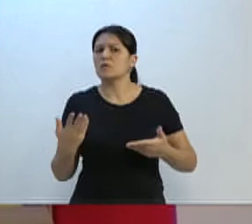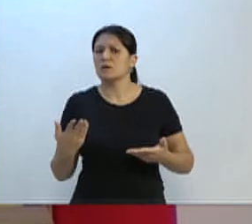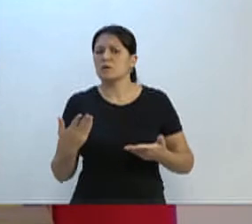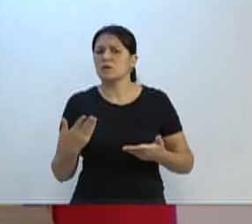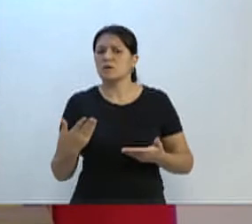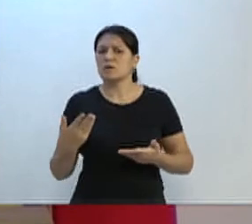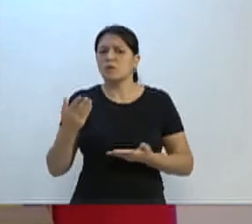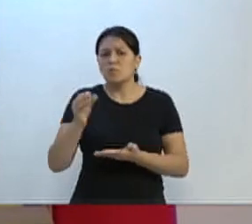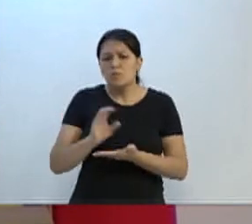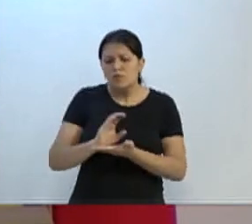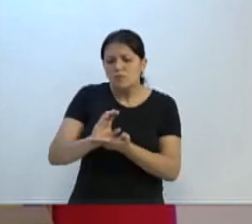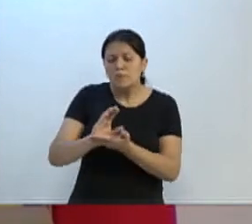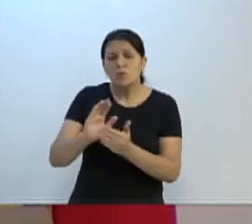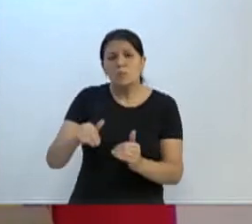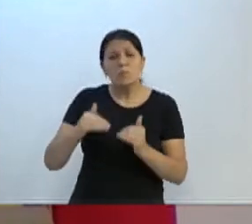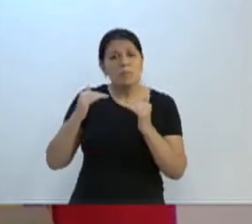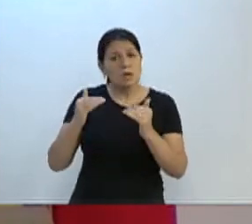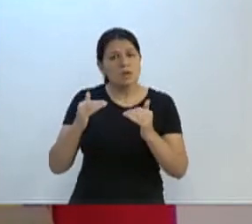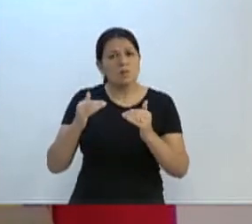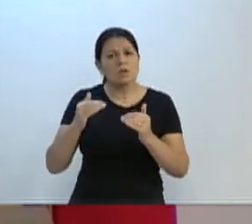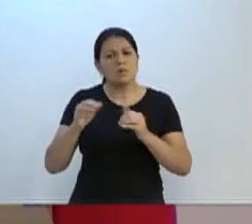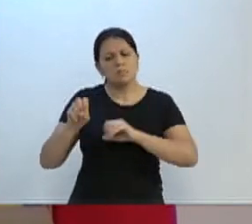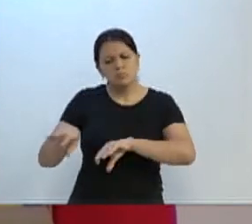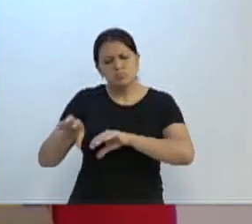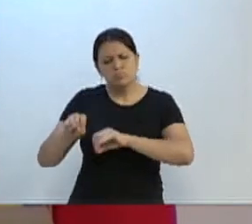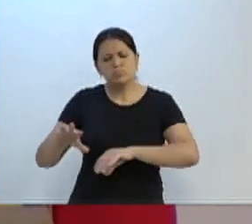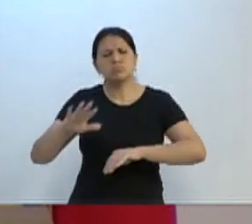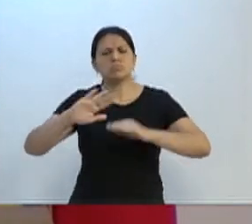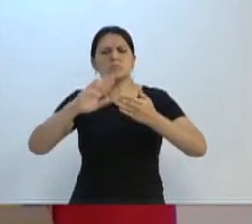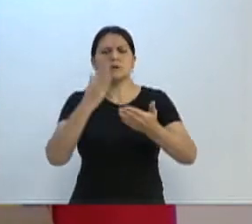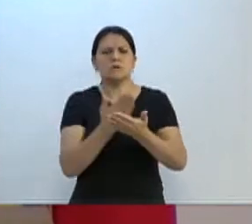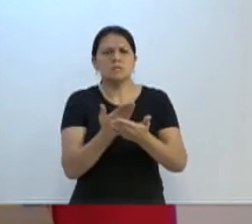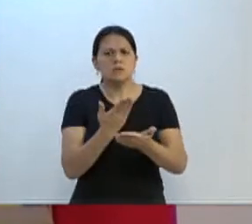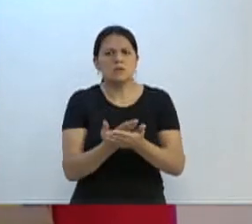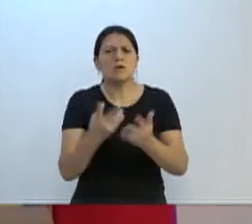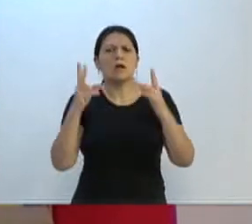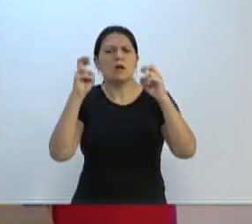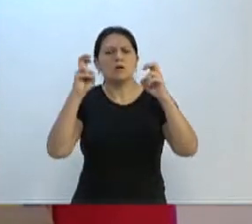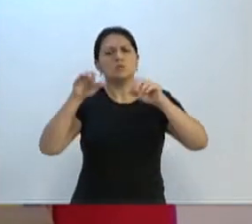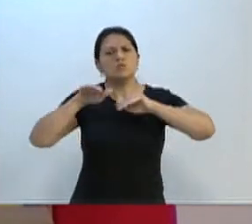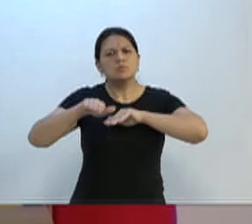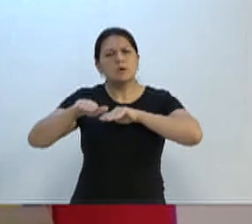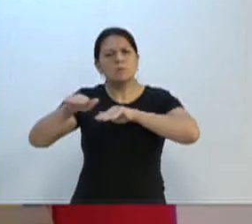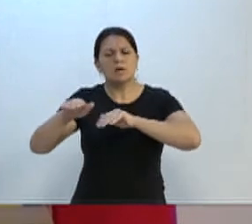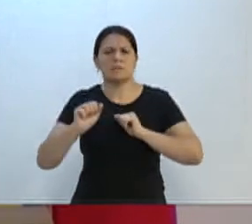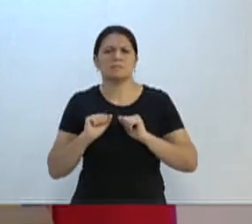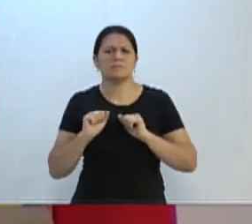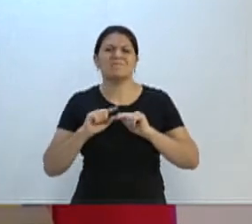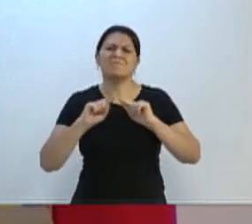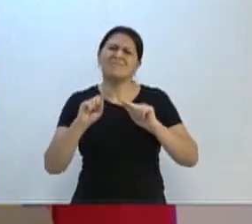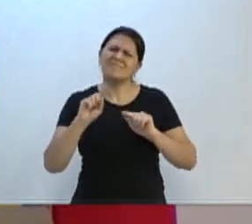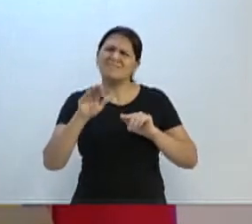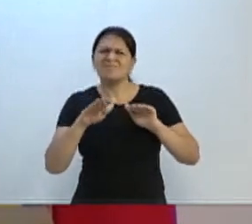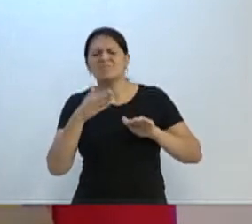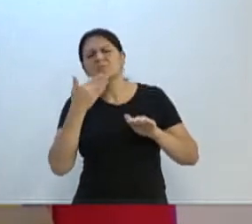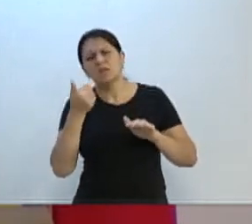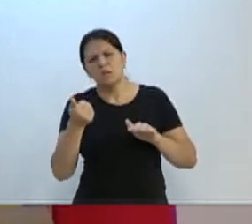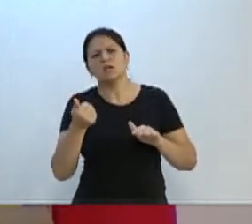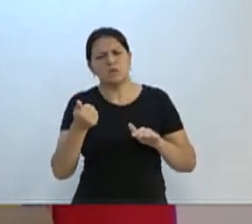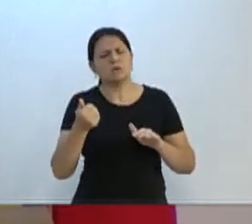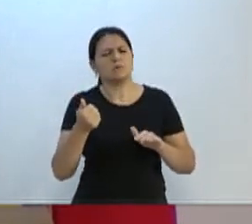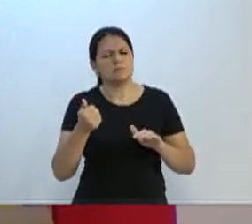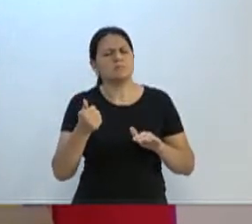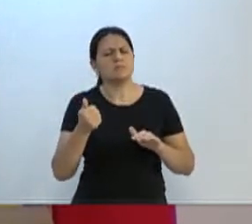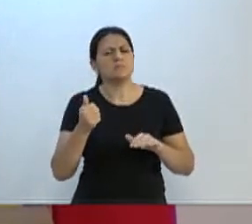fosse feito na educação do trânsito, nas escolas, e também pouco se faz. Embora dê uma melhorada agora, tenho que confessar que